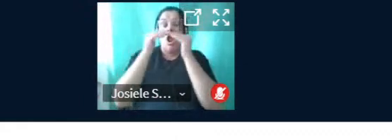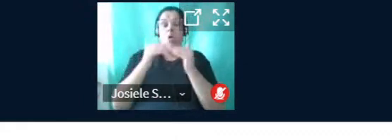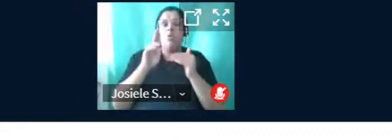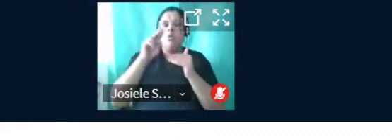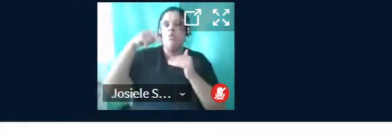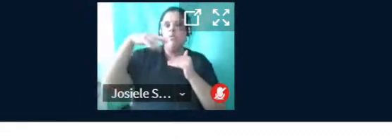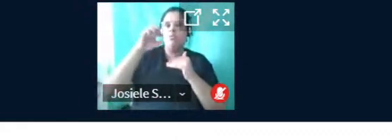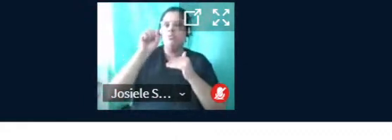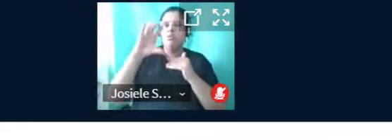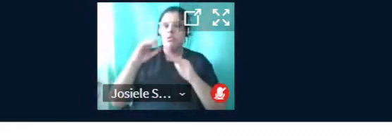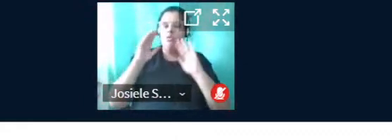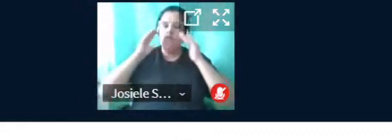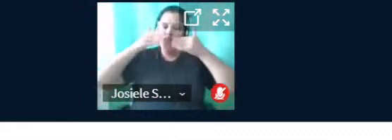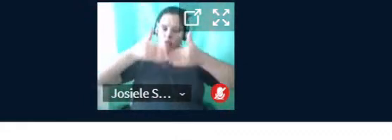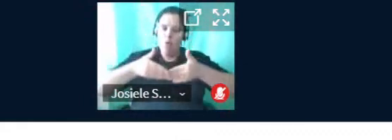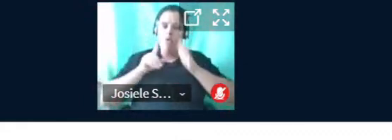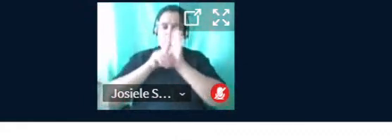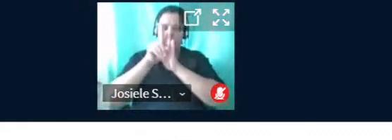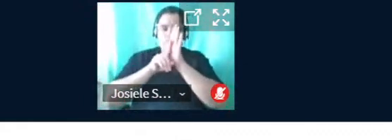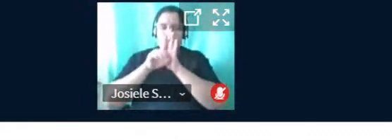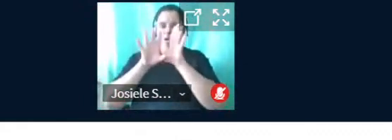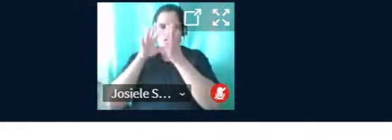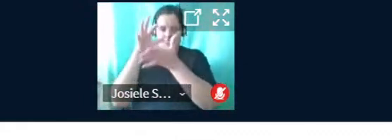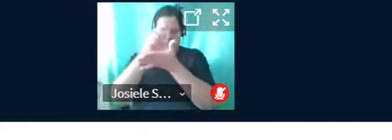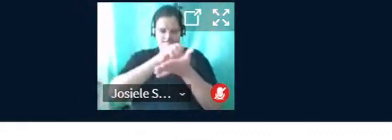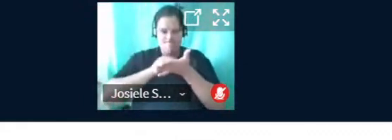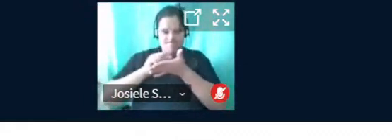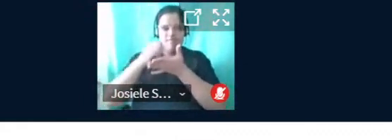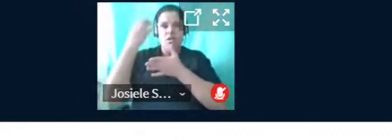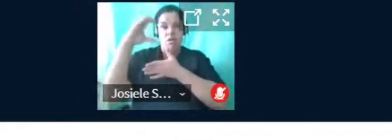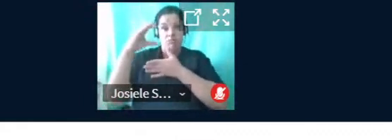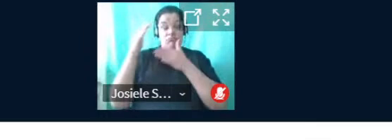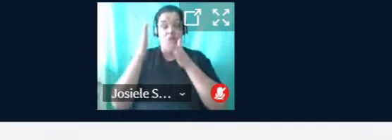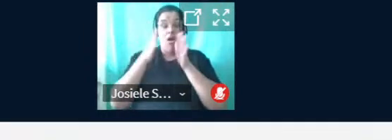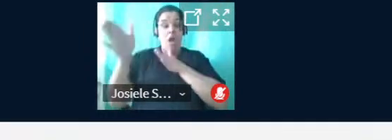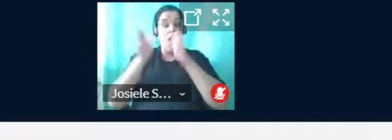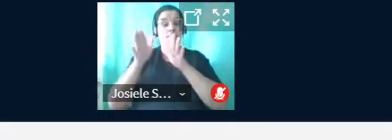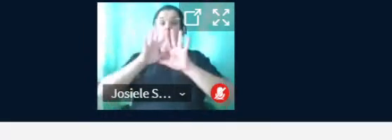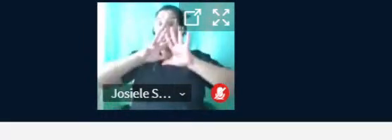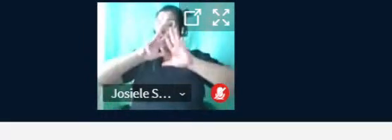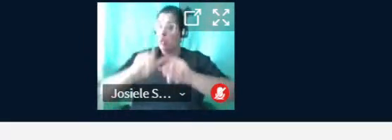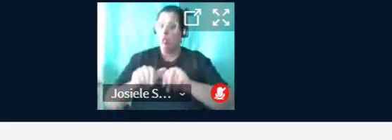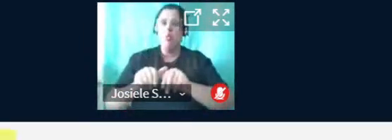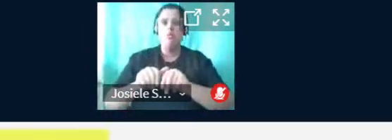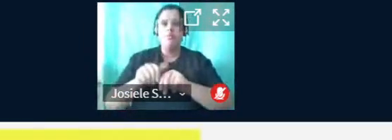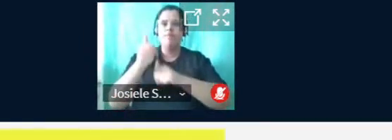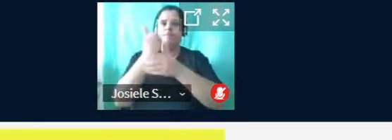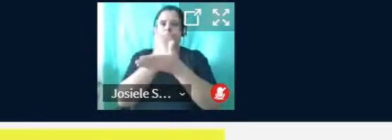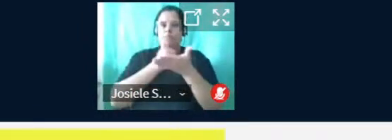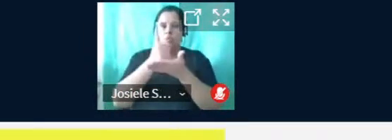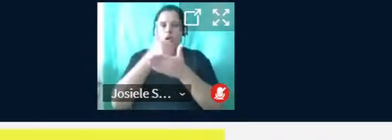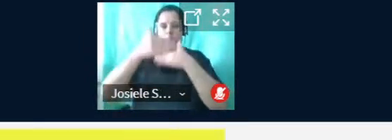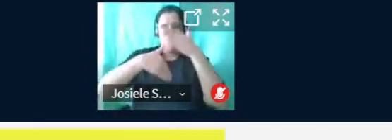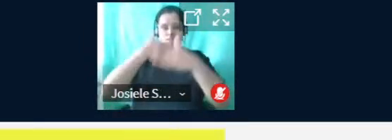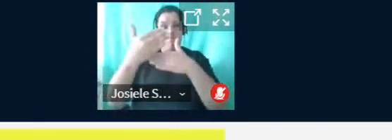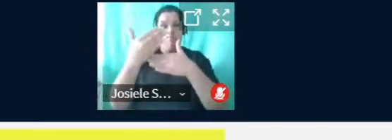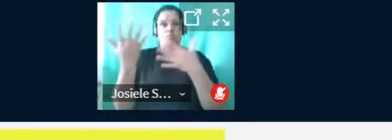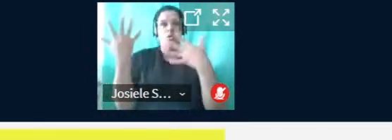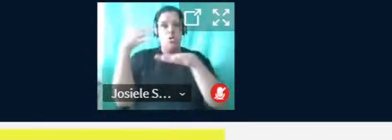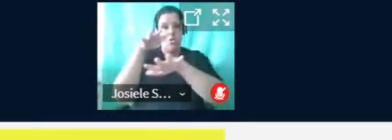visa tornar a pesquisa e os dados científicos acessíveis a todos. Se baseia em um processo inclusivo,